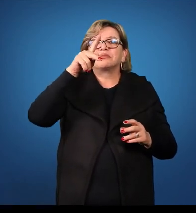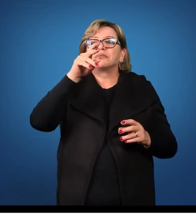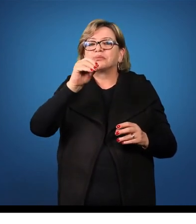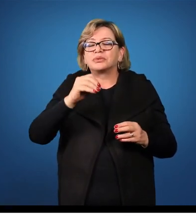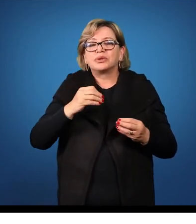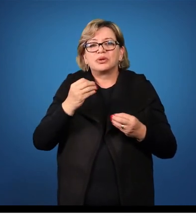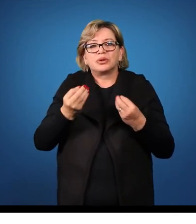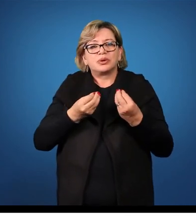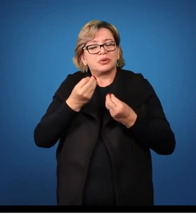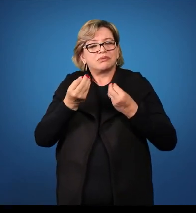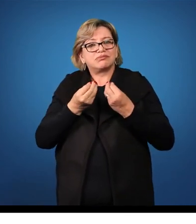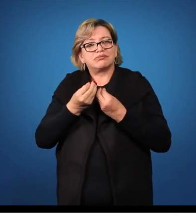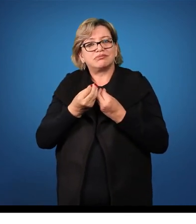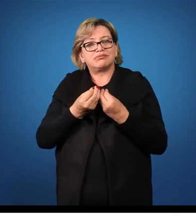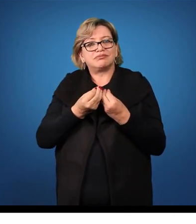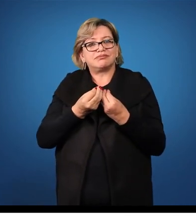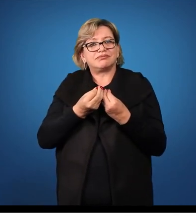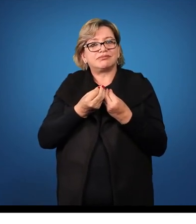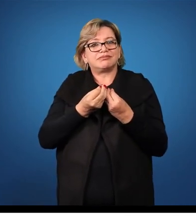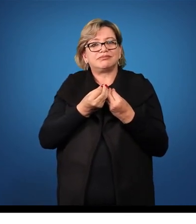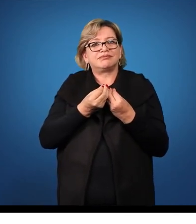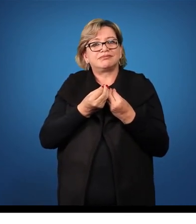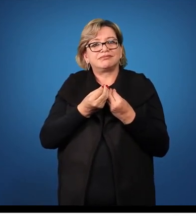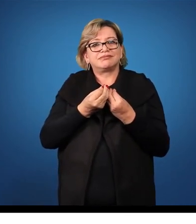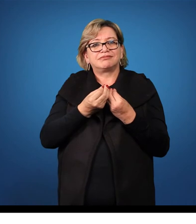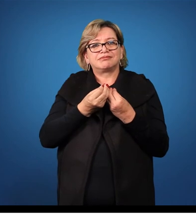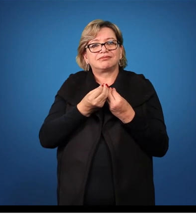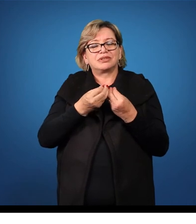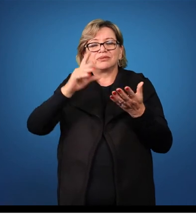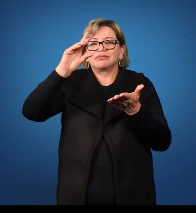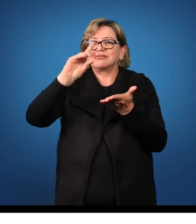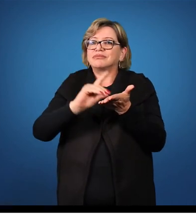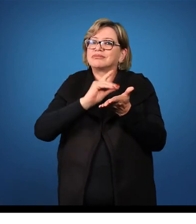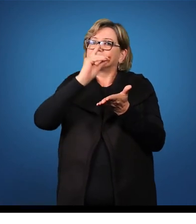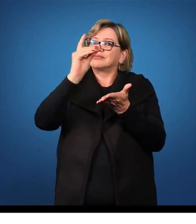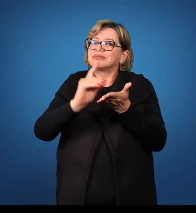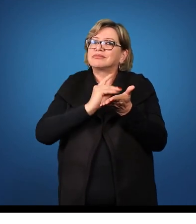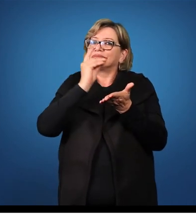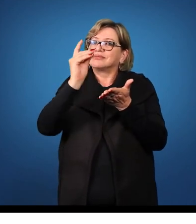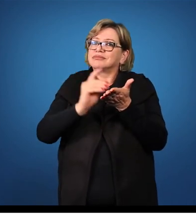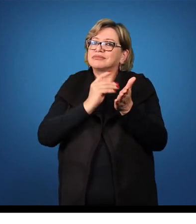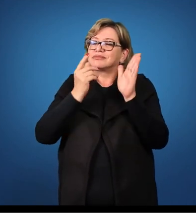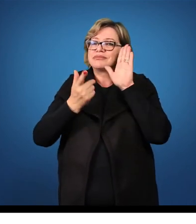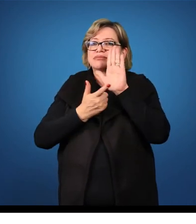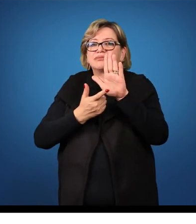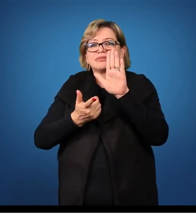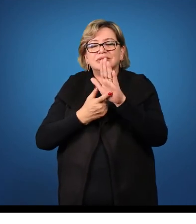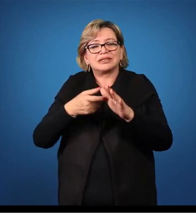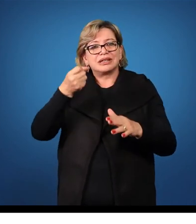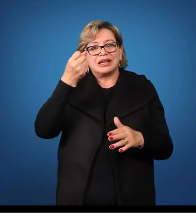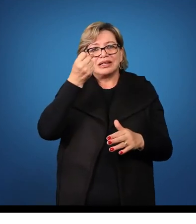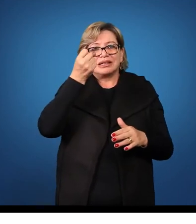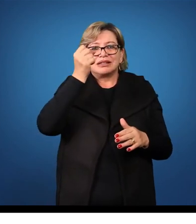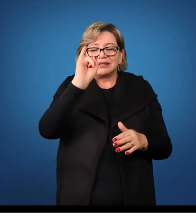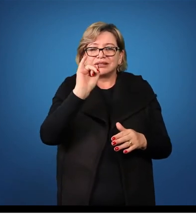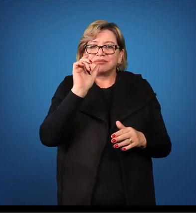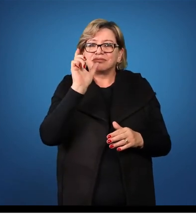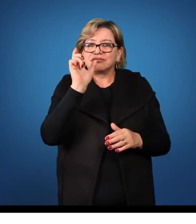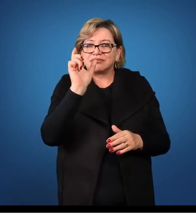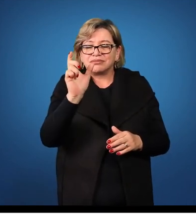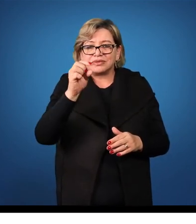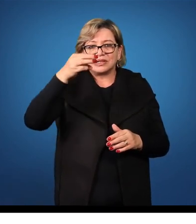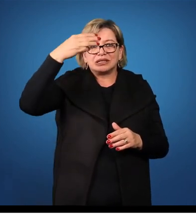o dicionário vai nos contar se a palavra da terceira